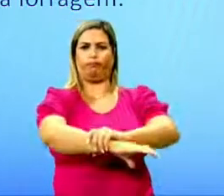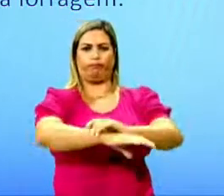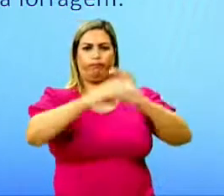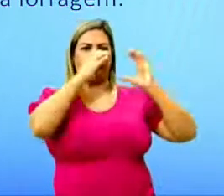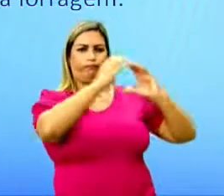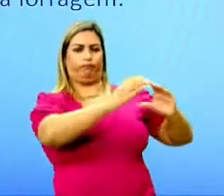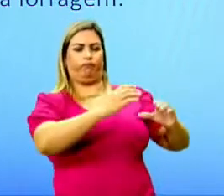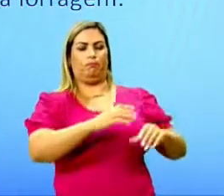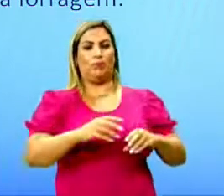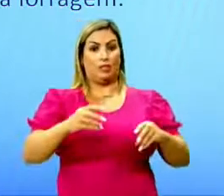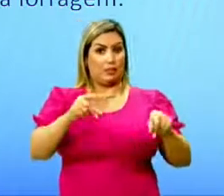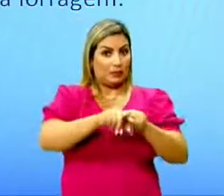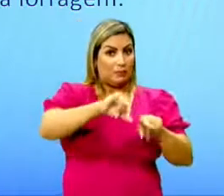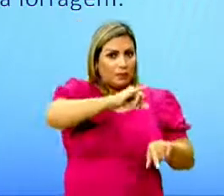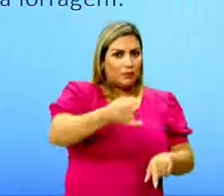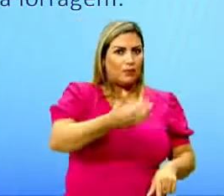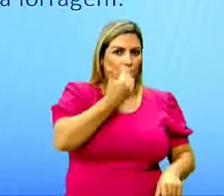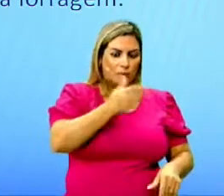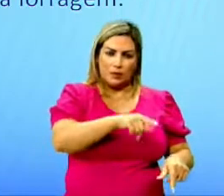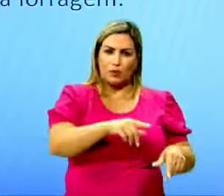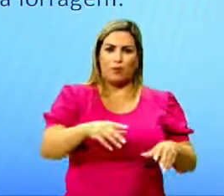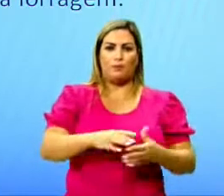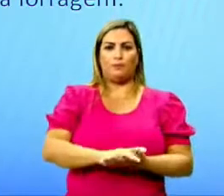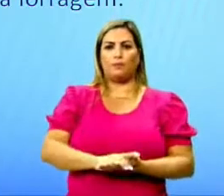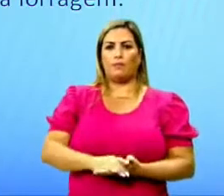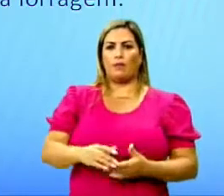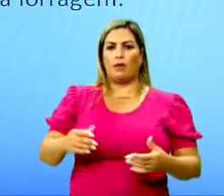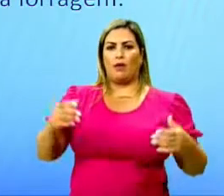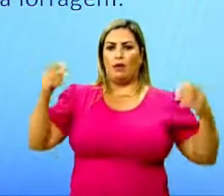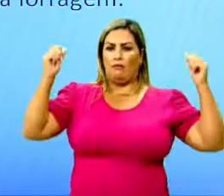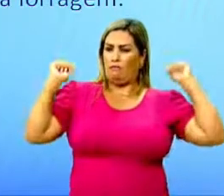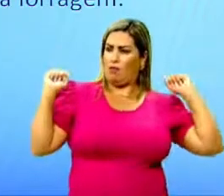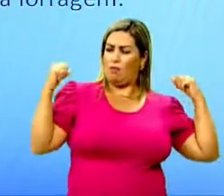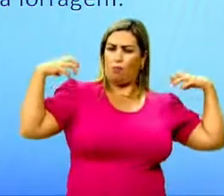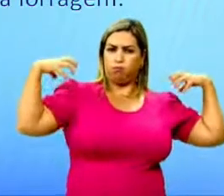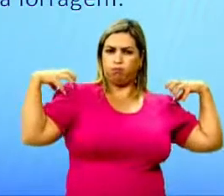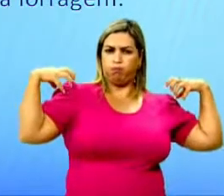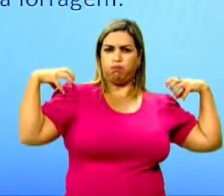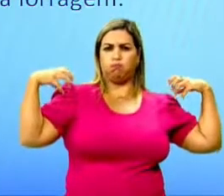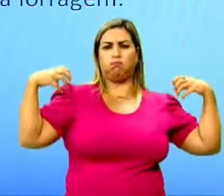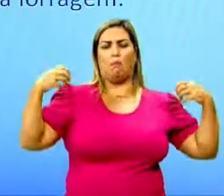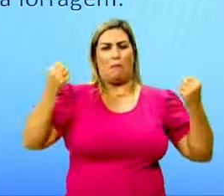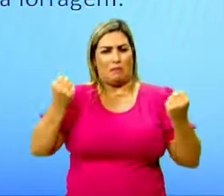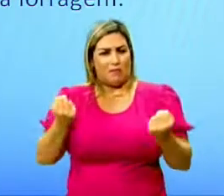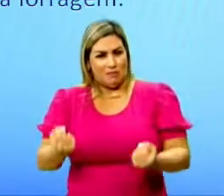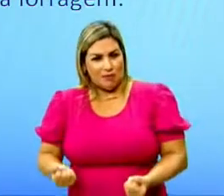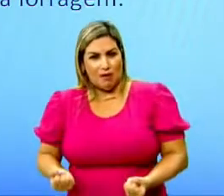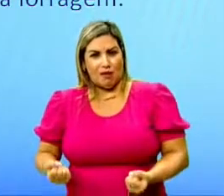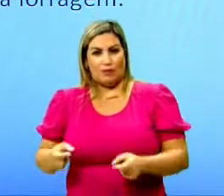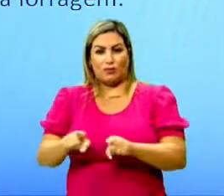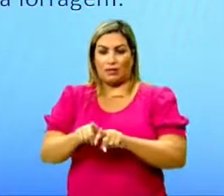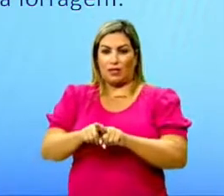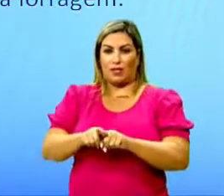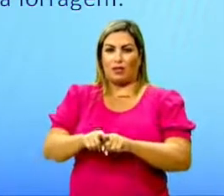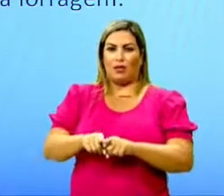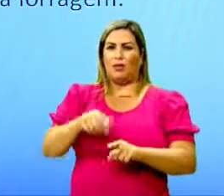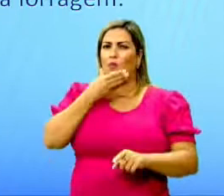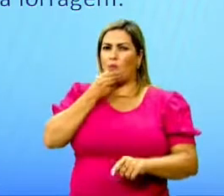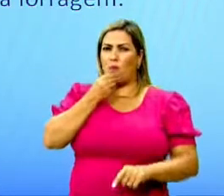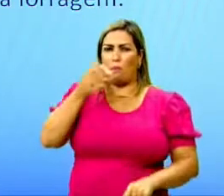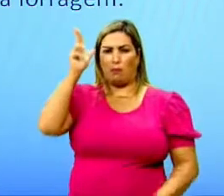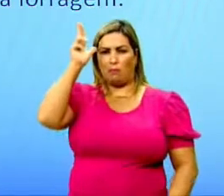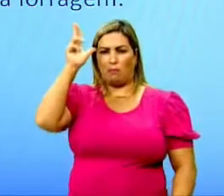tivera da forragem. Mas depois, ao vê-lo carregando um fardo, tendo atrás um asneiro que lhe